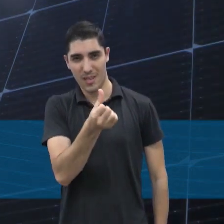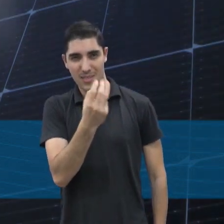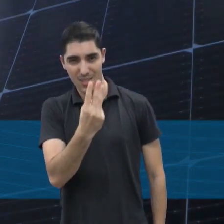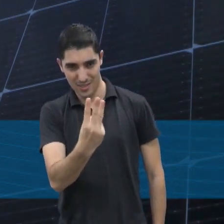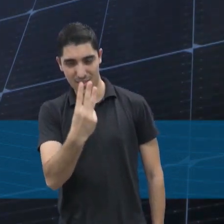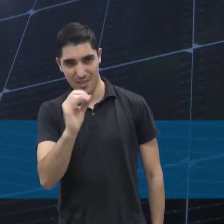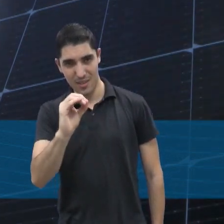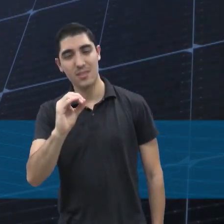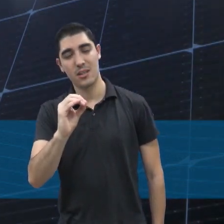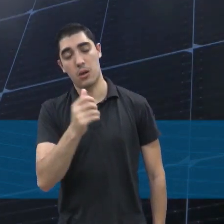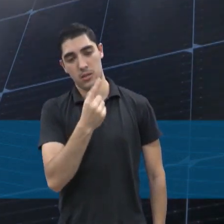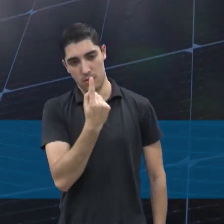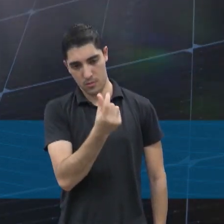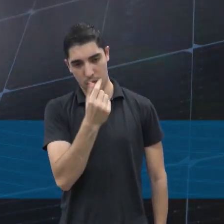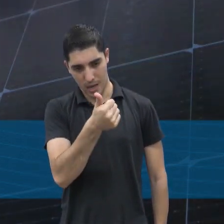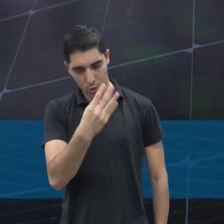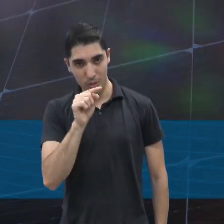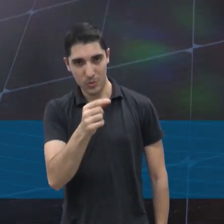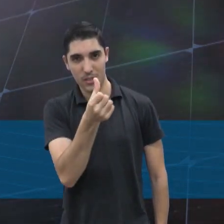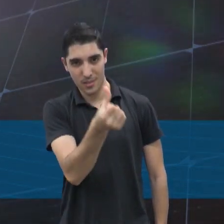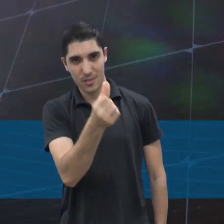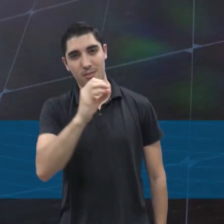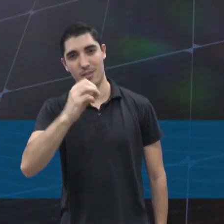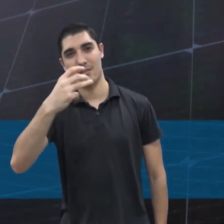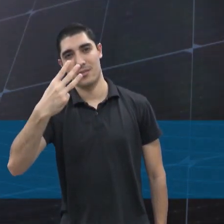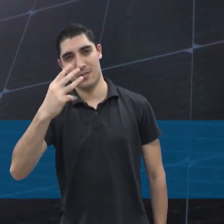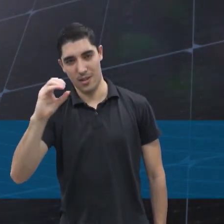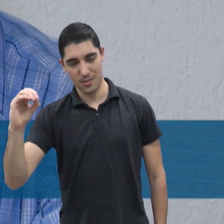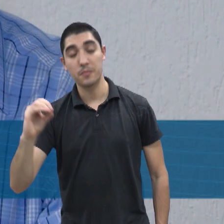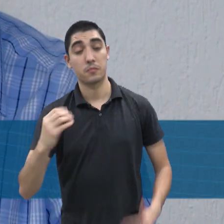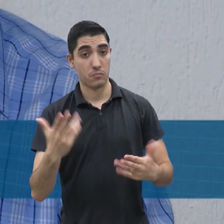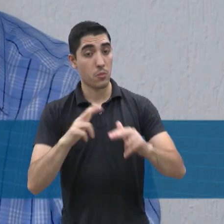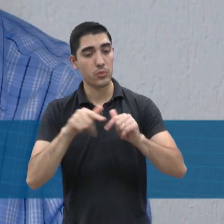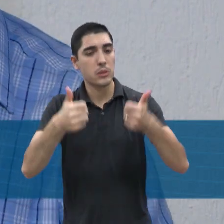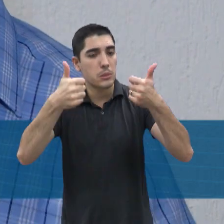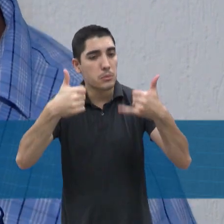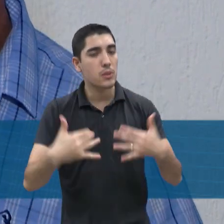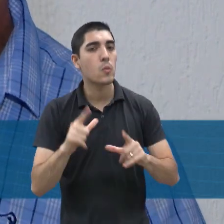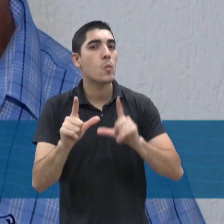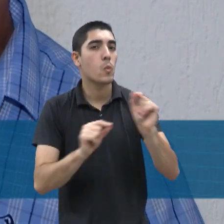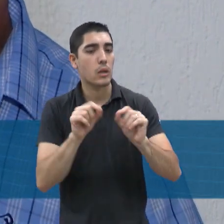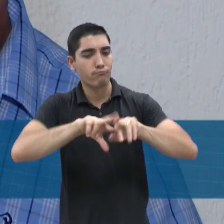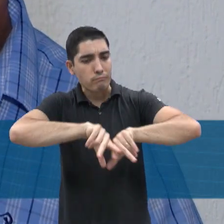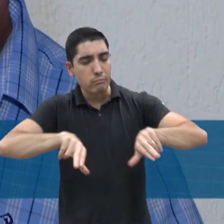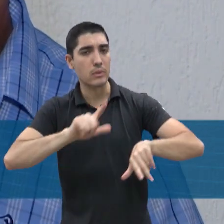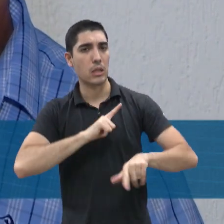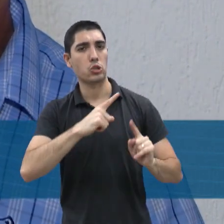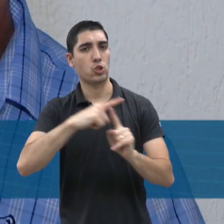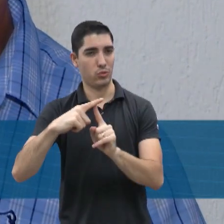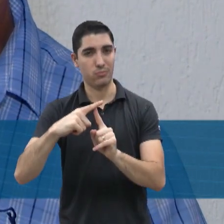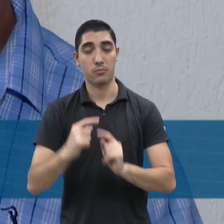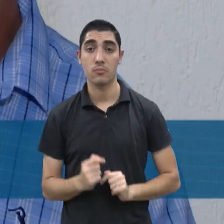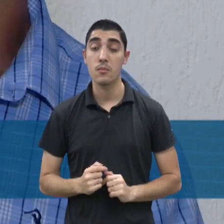instituiu o marco legal da microgeração e minigeração distribuída. Então, as pessoas estão mais interessadas em saber